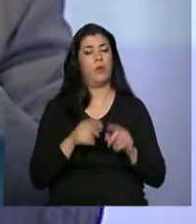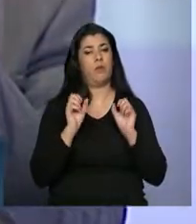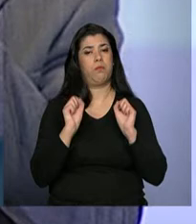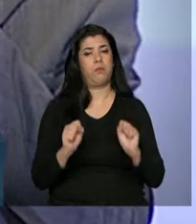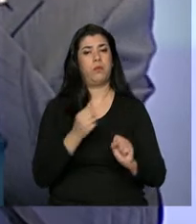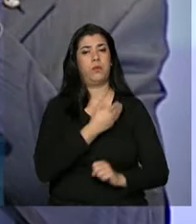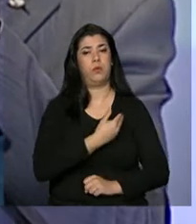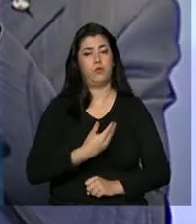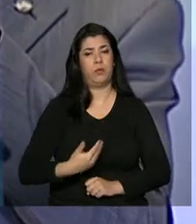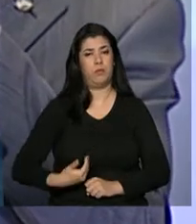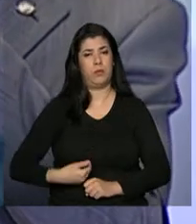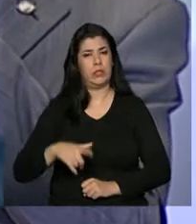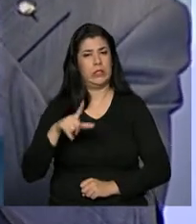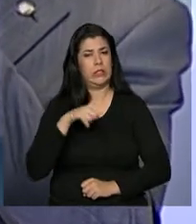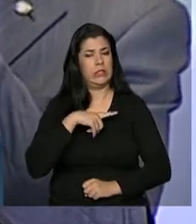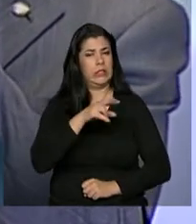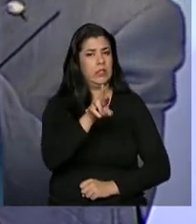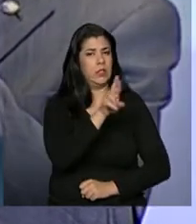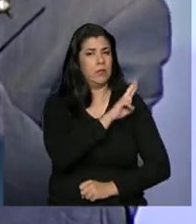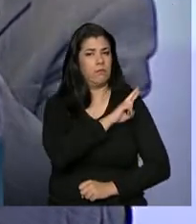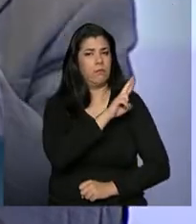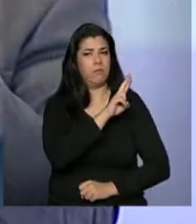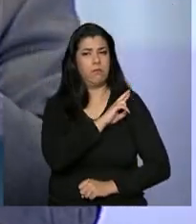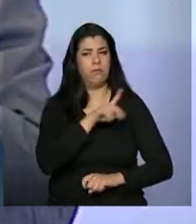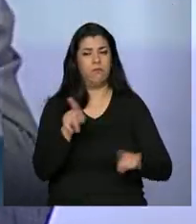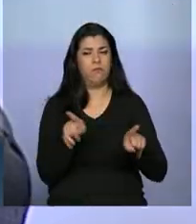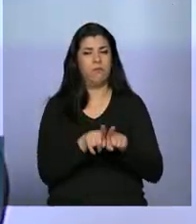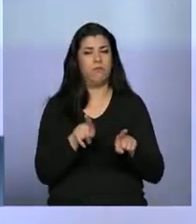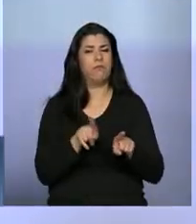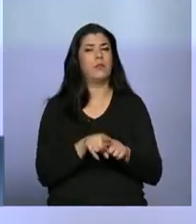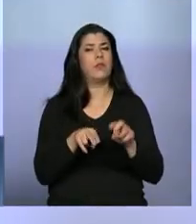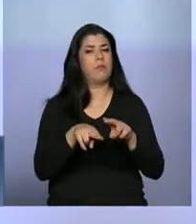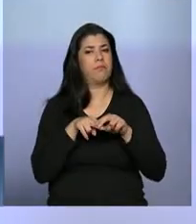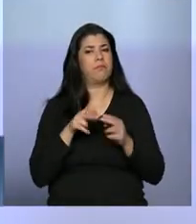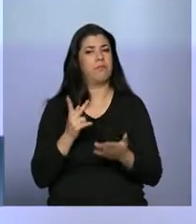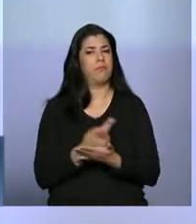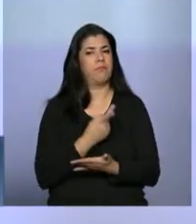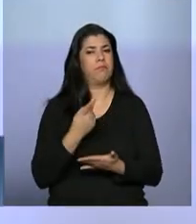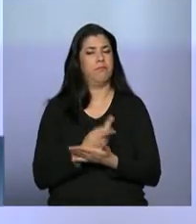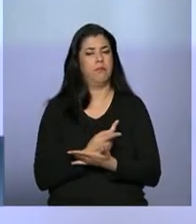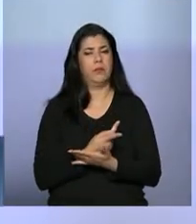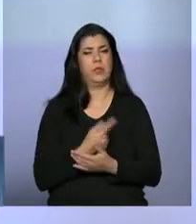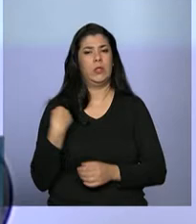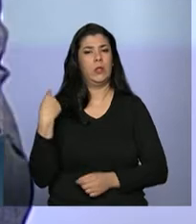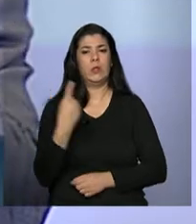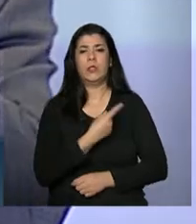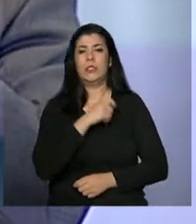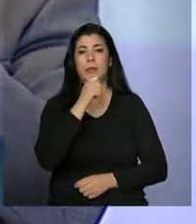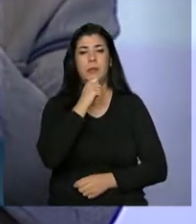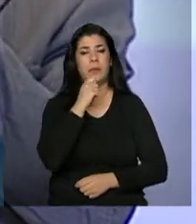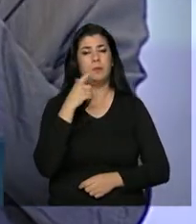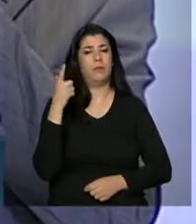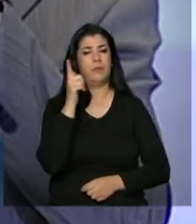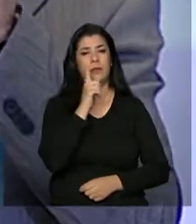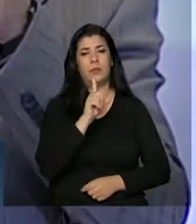uma enorme responsabilidade nessa falha. nós ainda não conseguimos